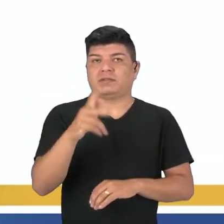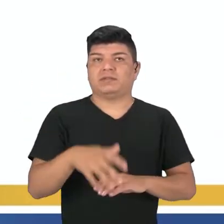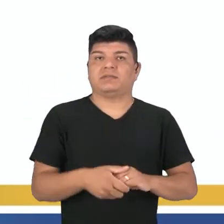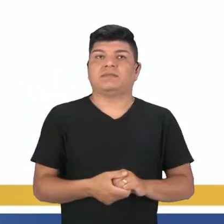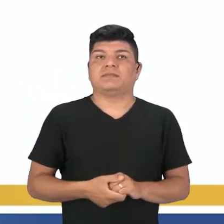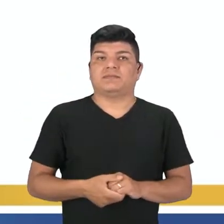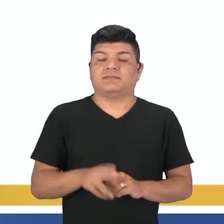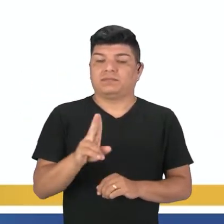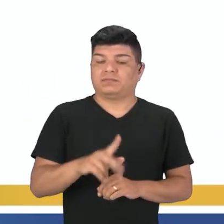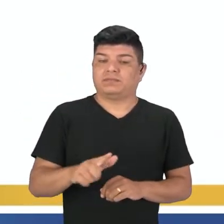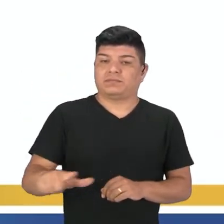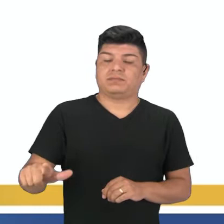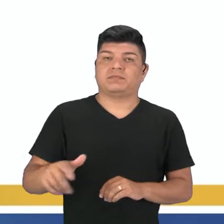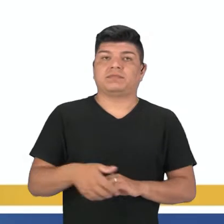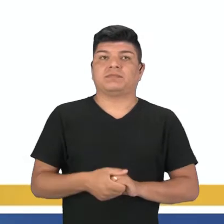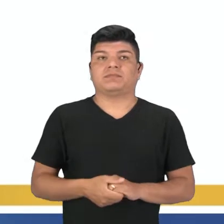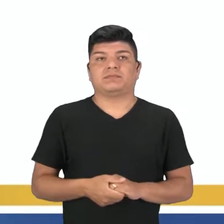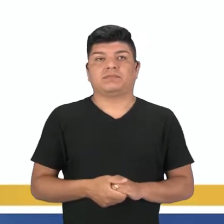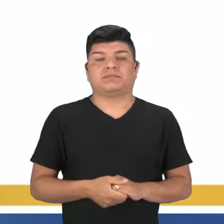Então novamente,